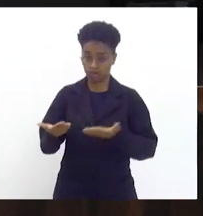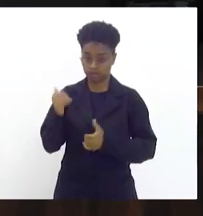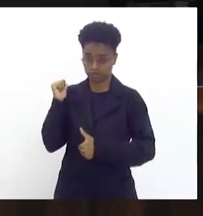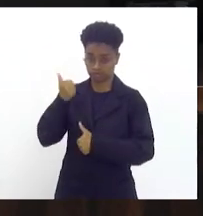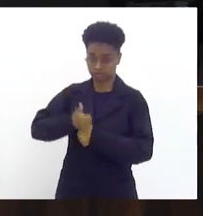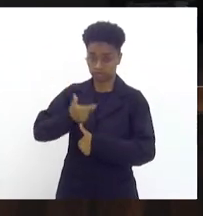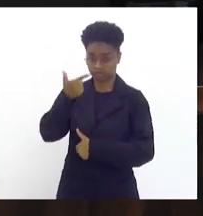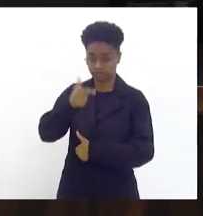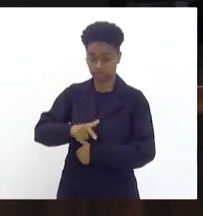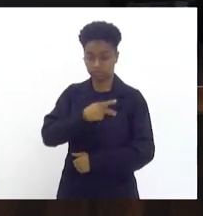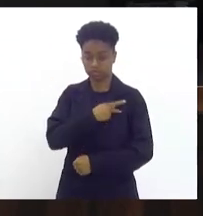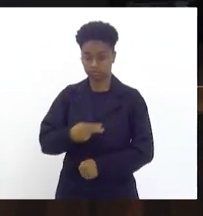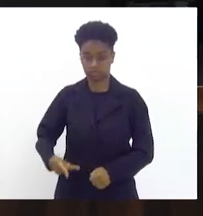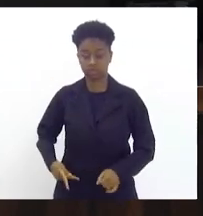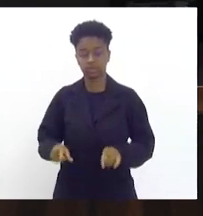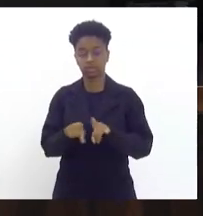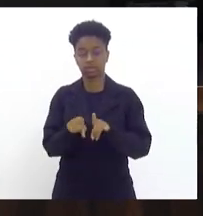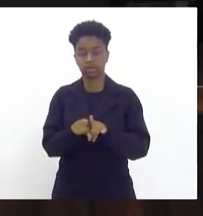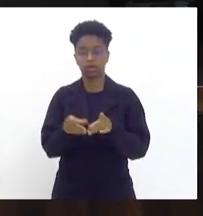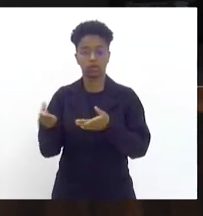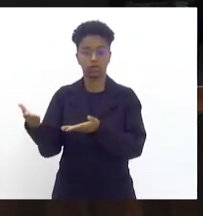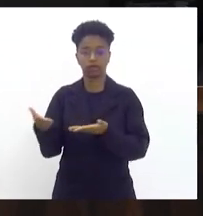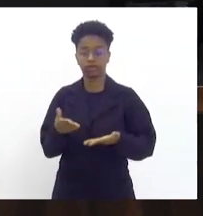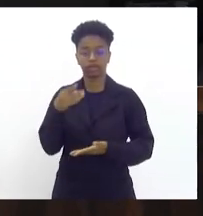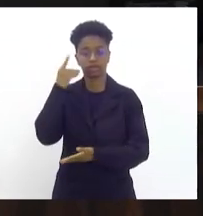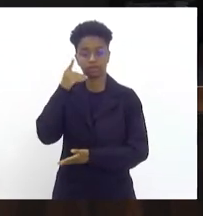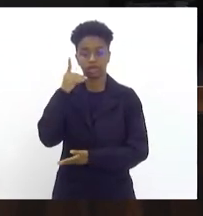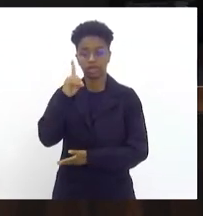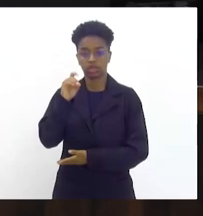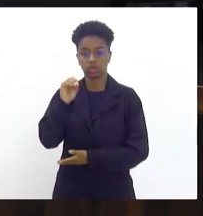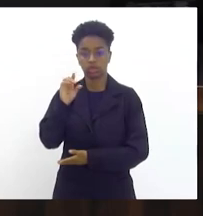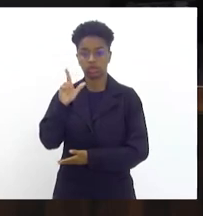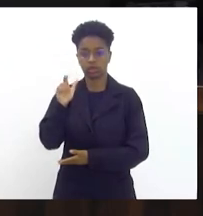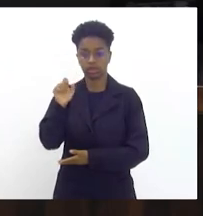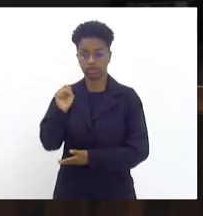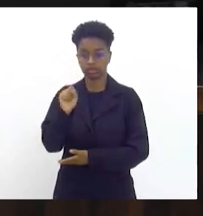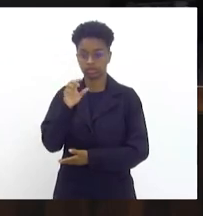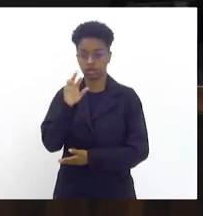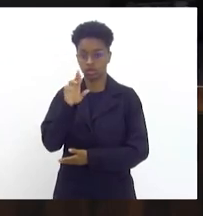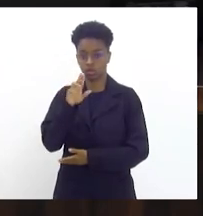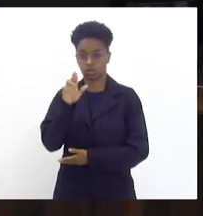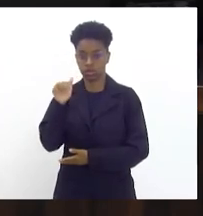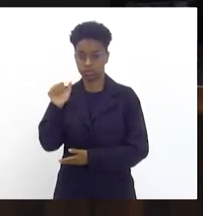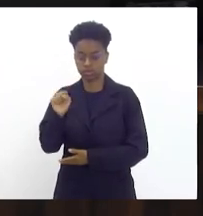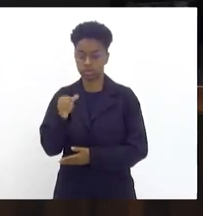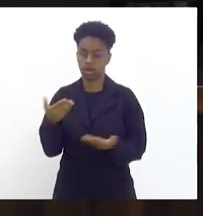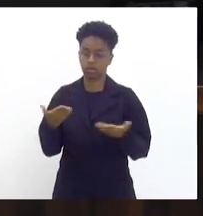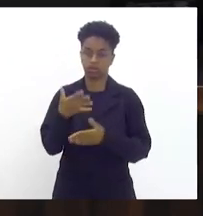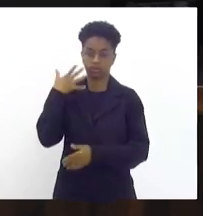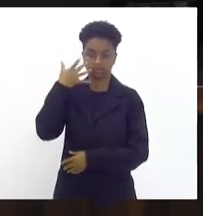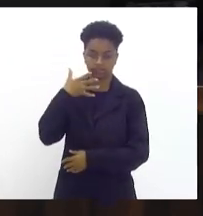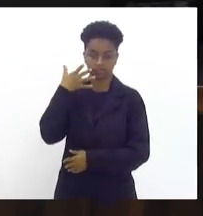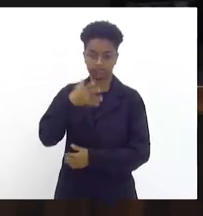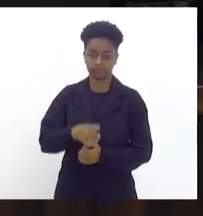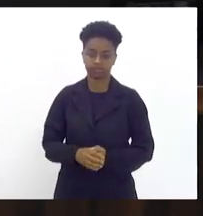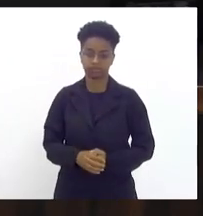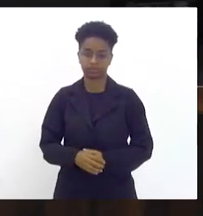a presidência também convido o deputado Douglas Ruas para fazer o uso da palavra